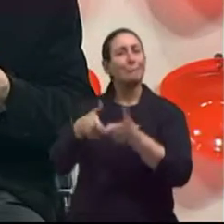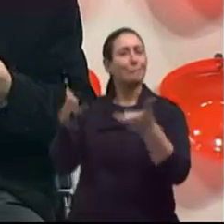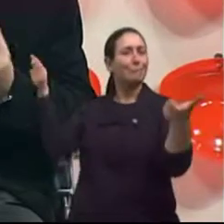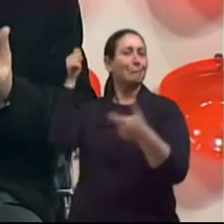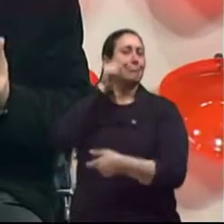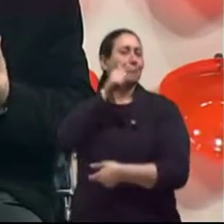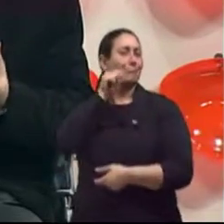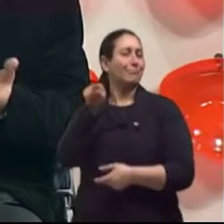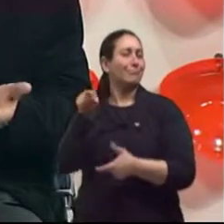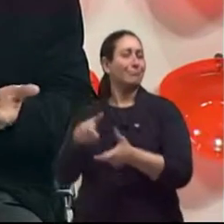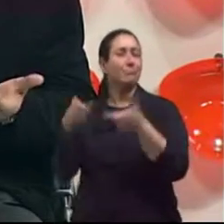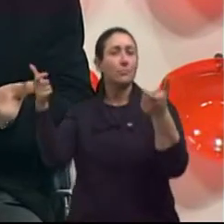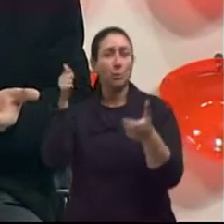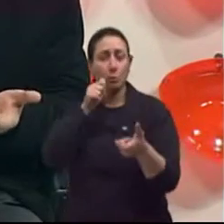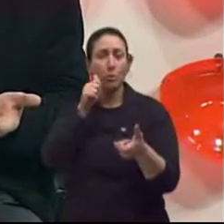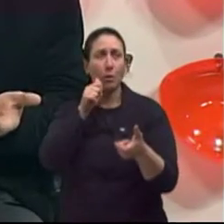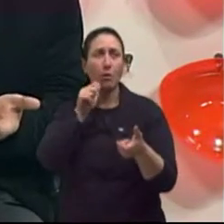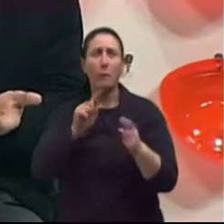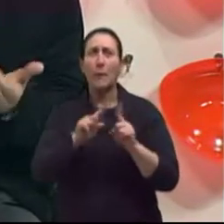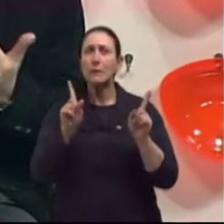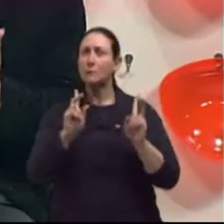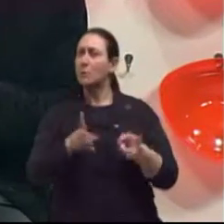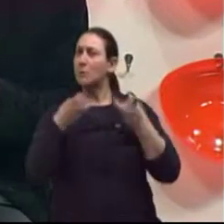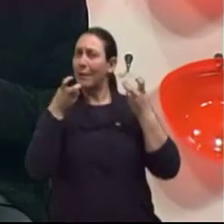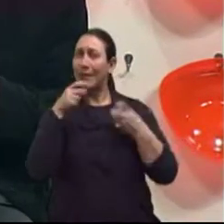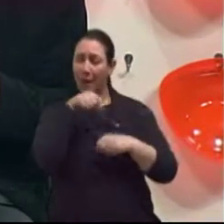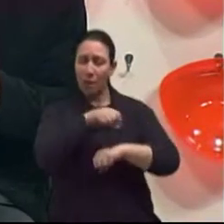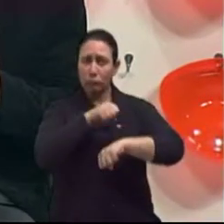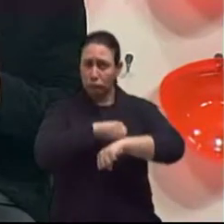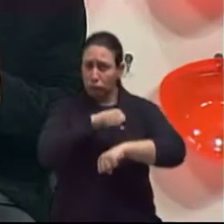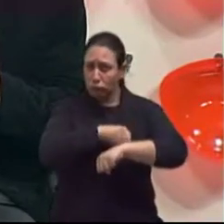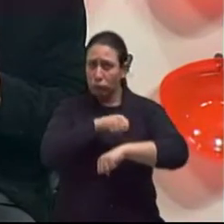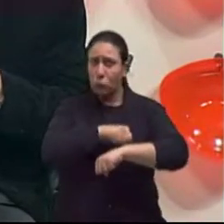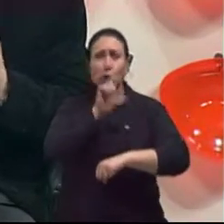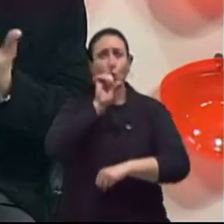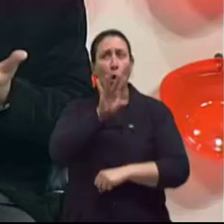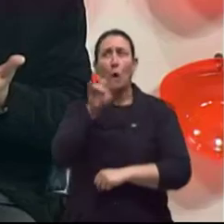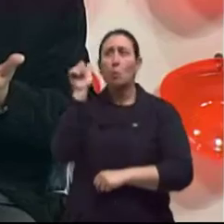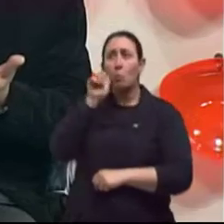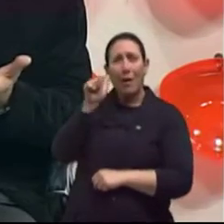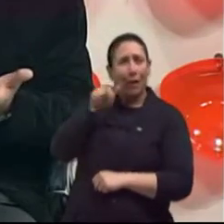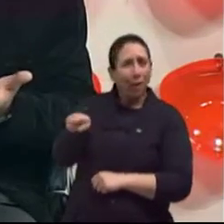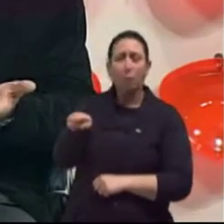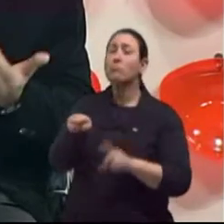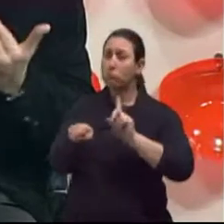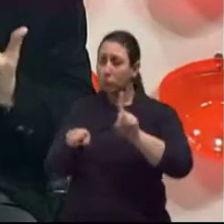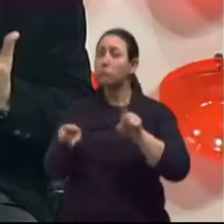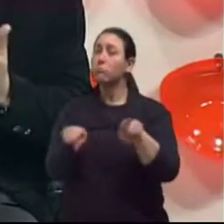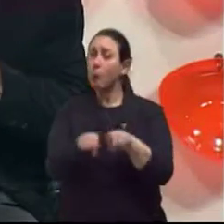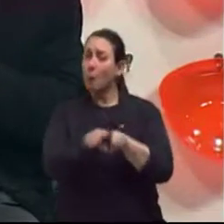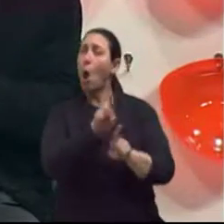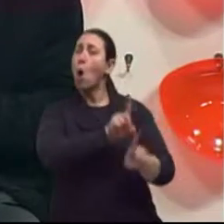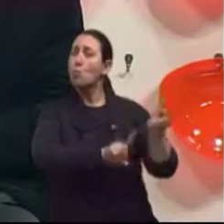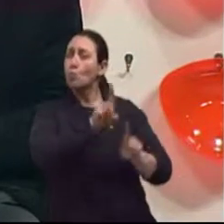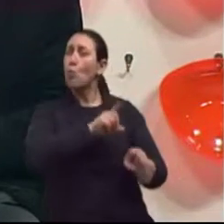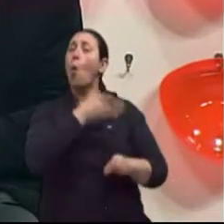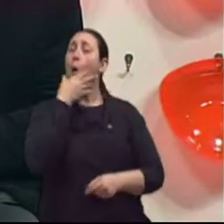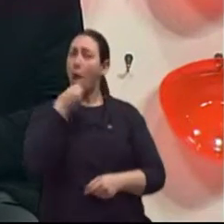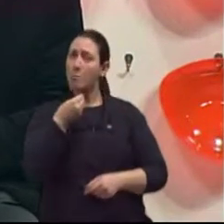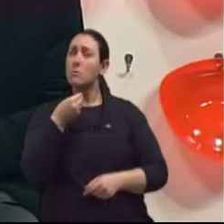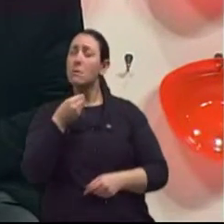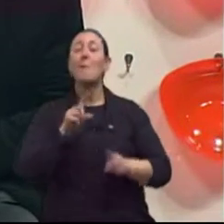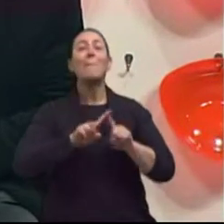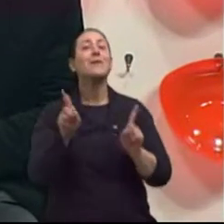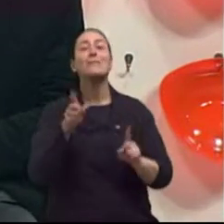que a osteoporose, ela não é só uma doença feminina, mas ela também é muito comum em homens. Porém, nos homens ela ainda é